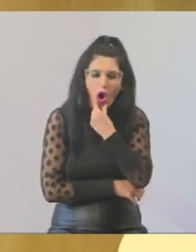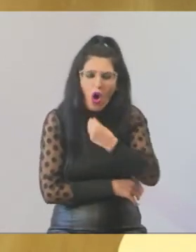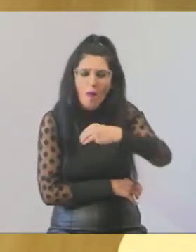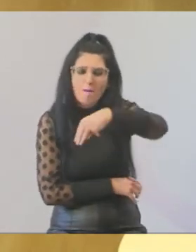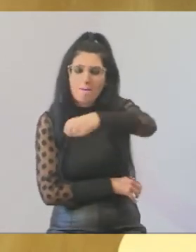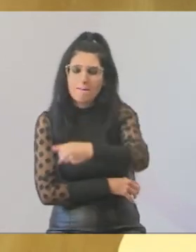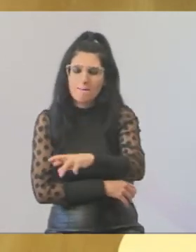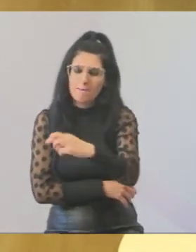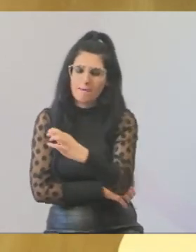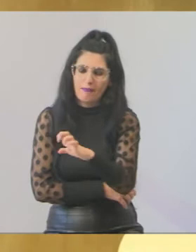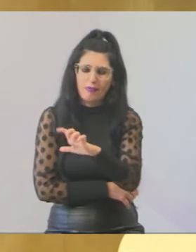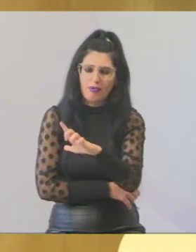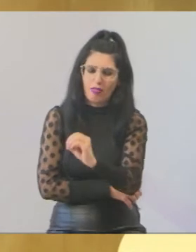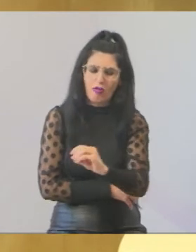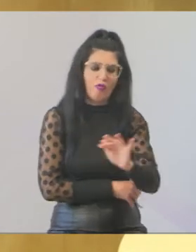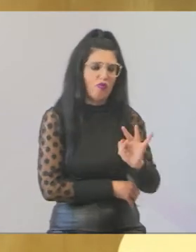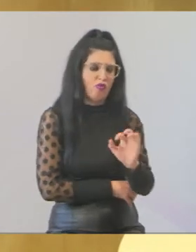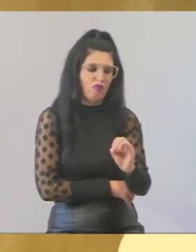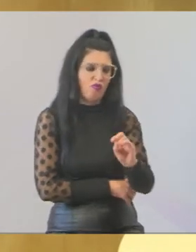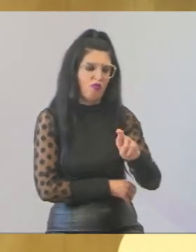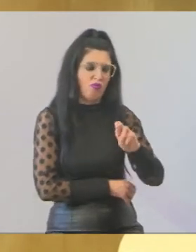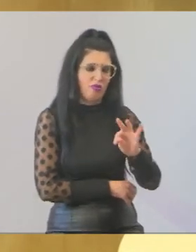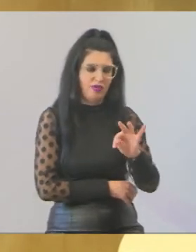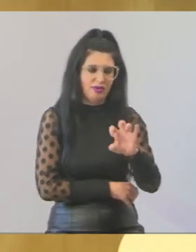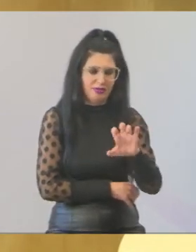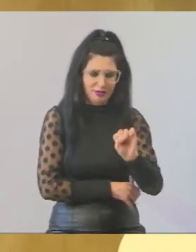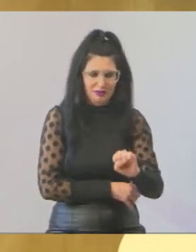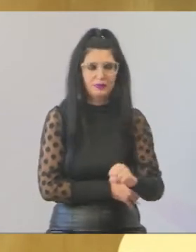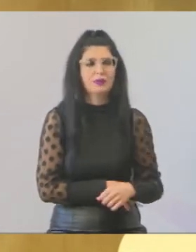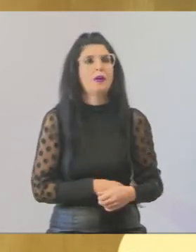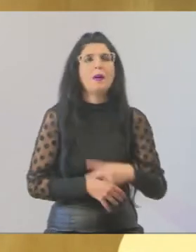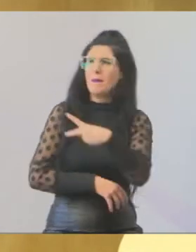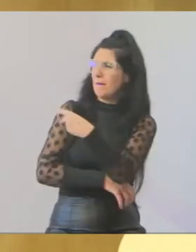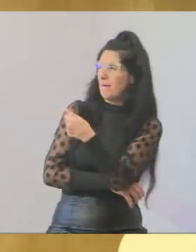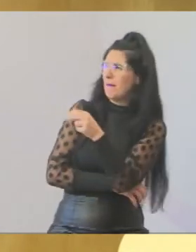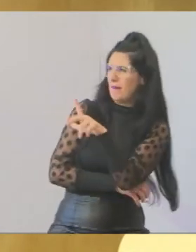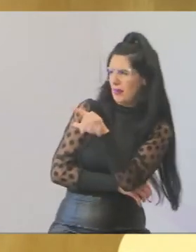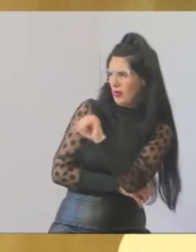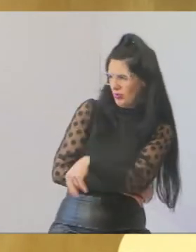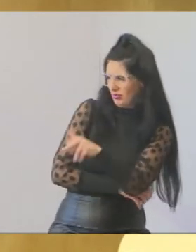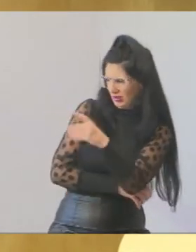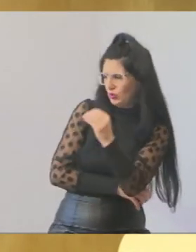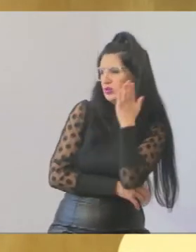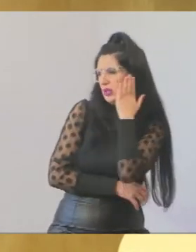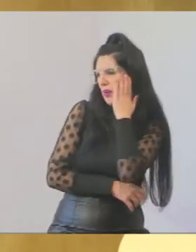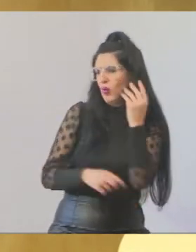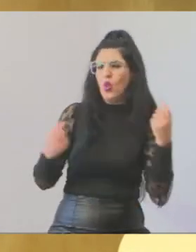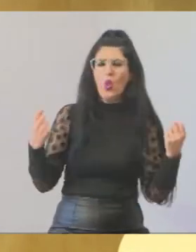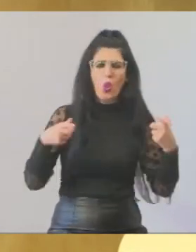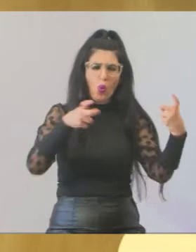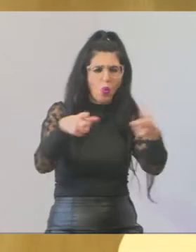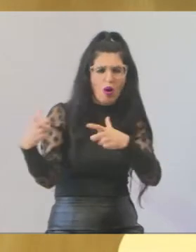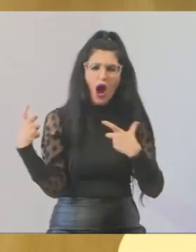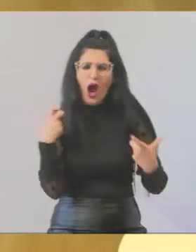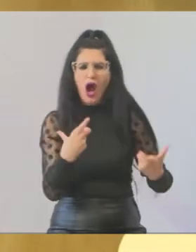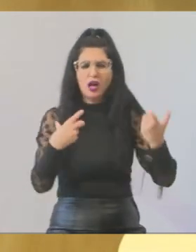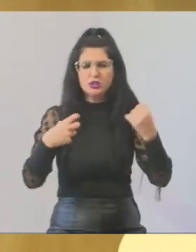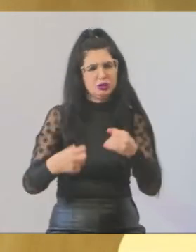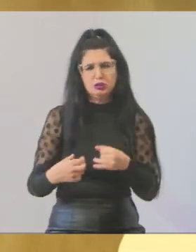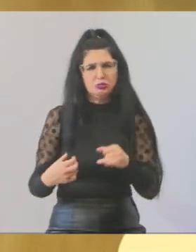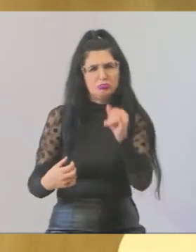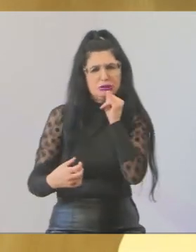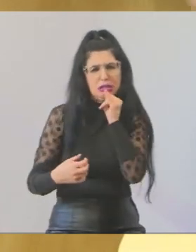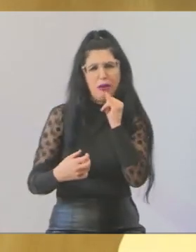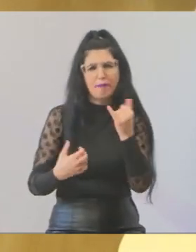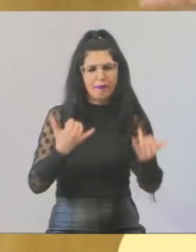está andando, as áreas de lazer, o Paulinho conhece bem, o Paulinho do Esporte conhece bem as áreas de lazer, tanto ali do São Luís, como do Portal,